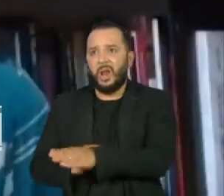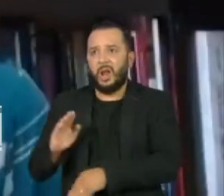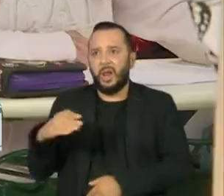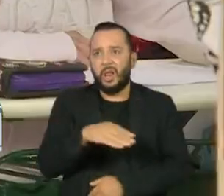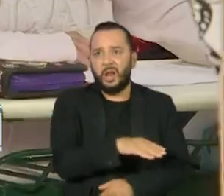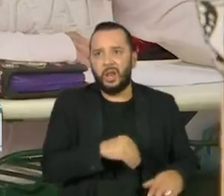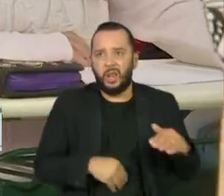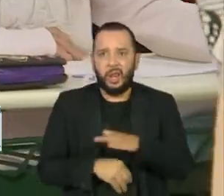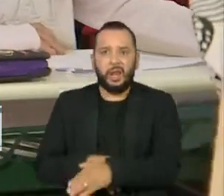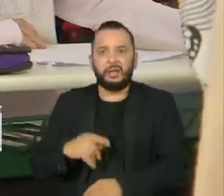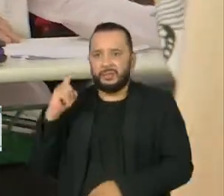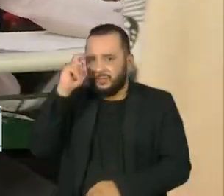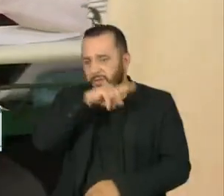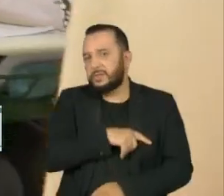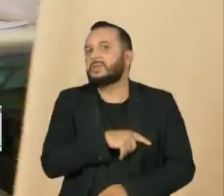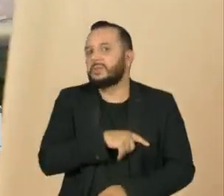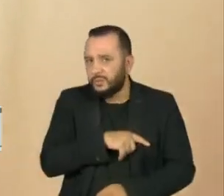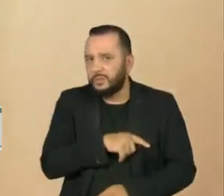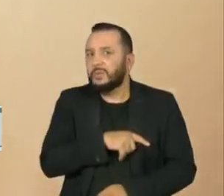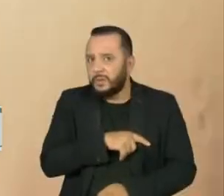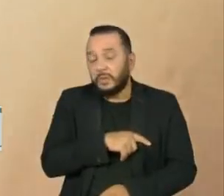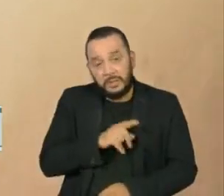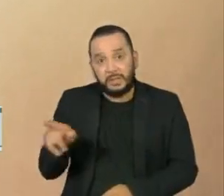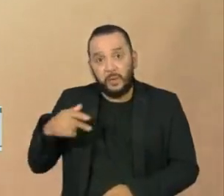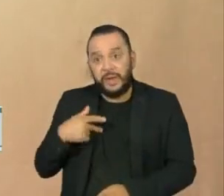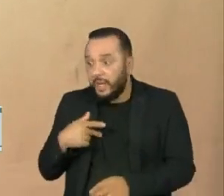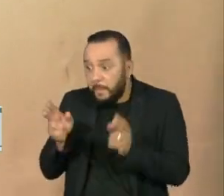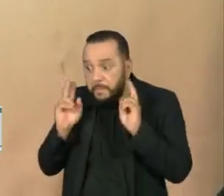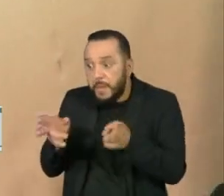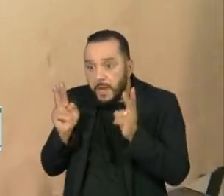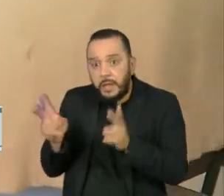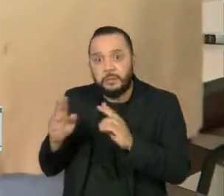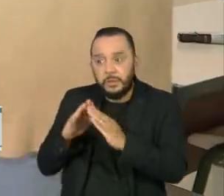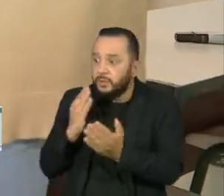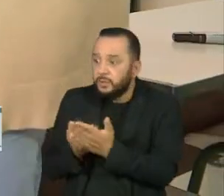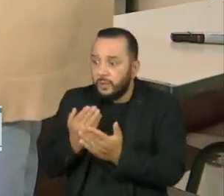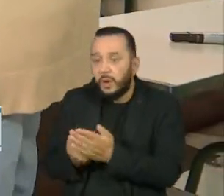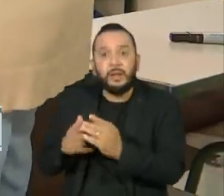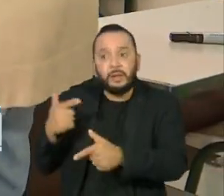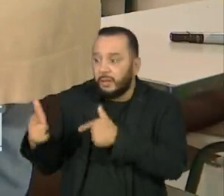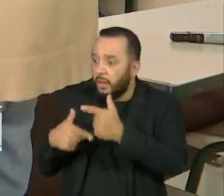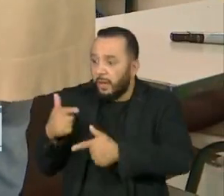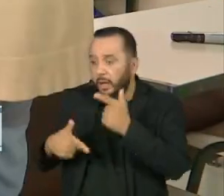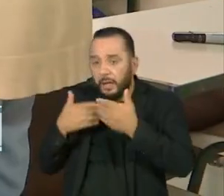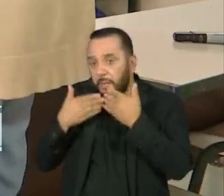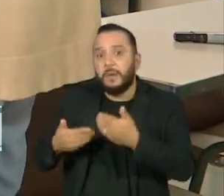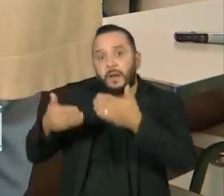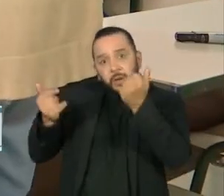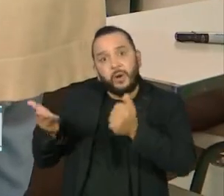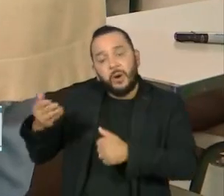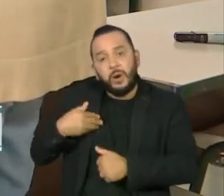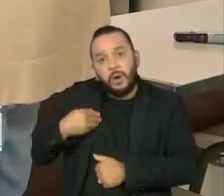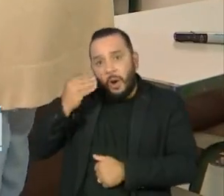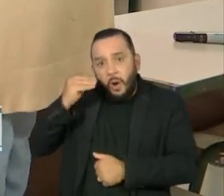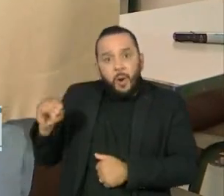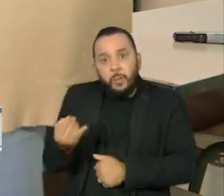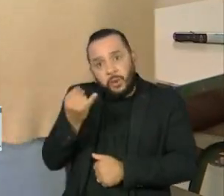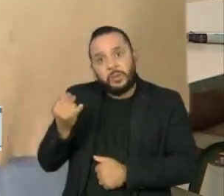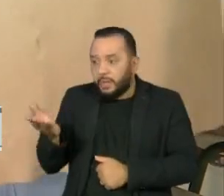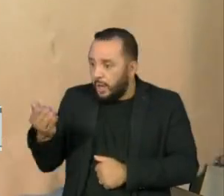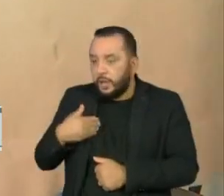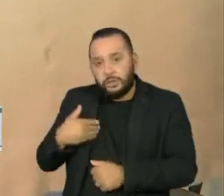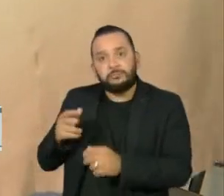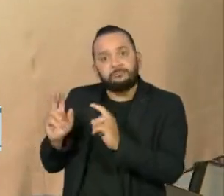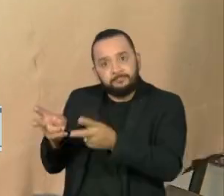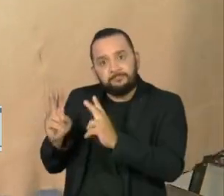Isso torna as condições de trabalho do professor e as chances de efetividade, ou